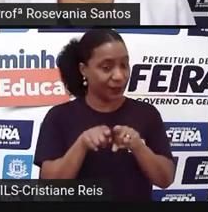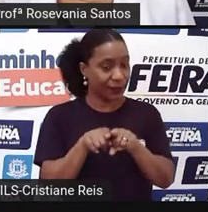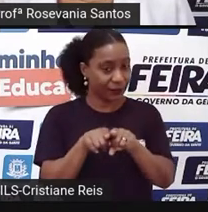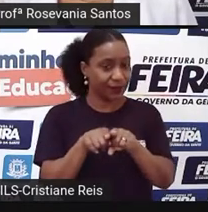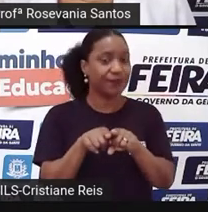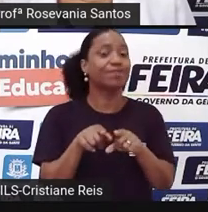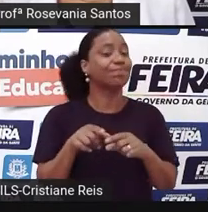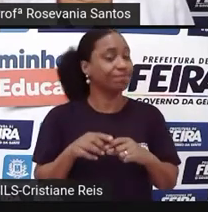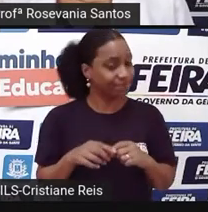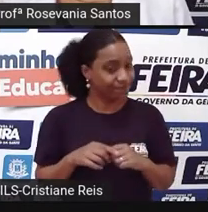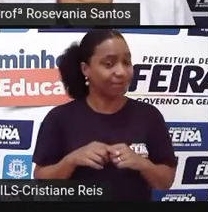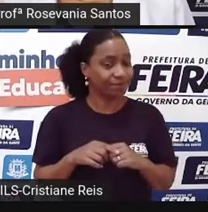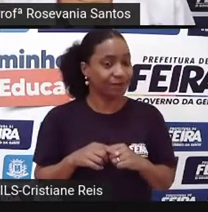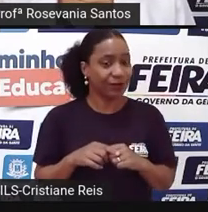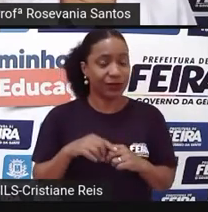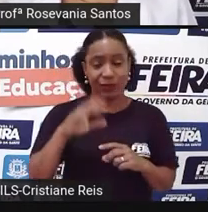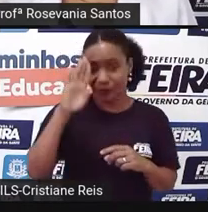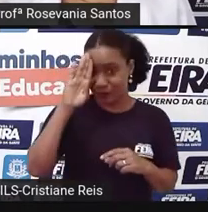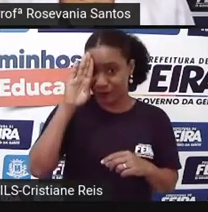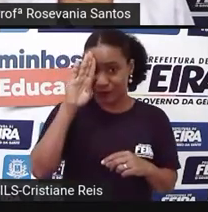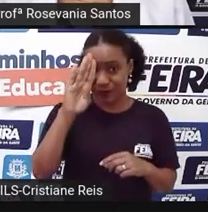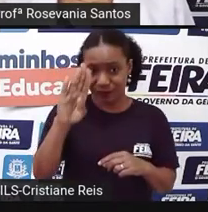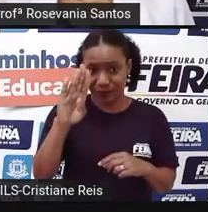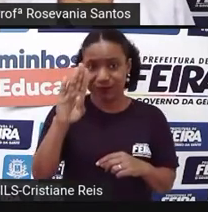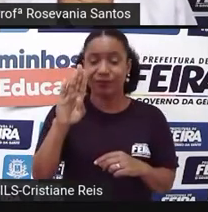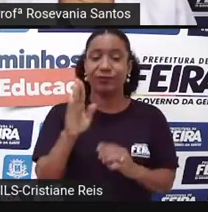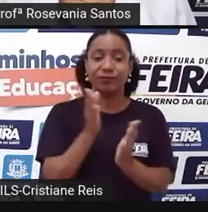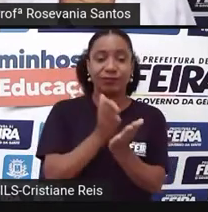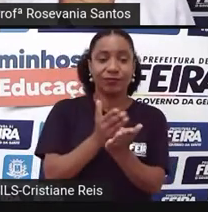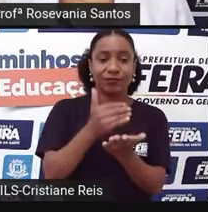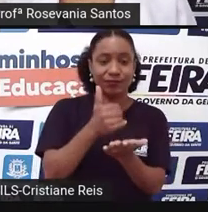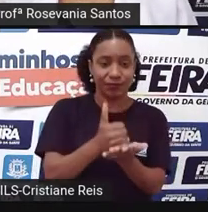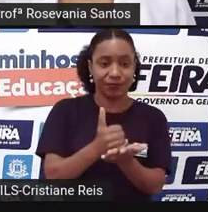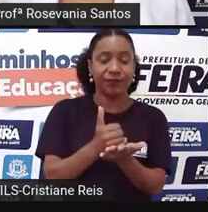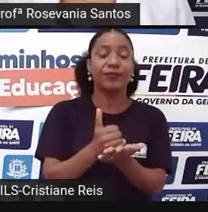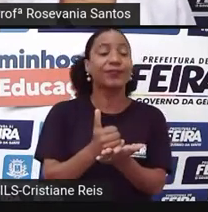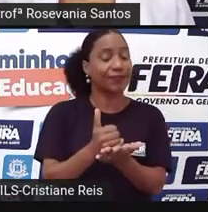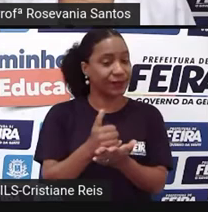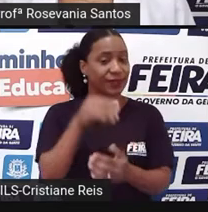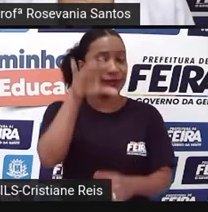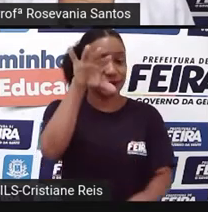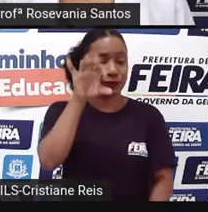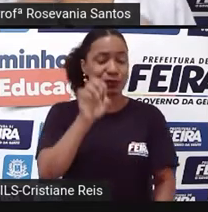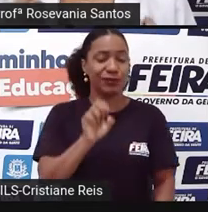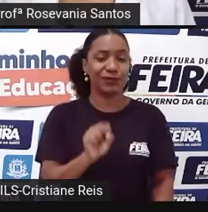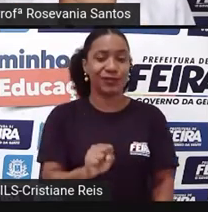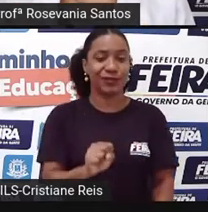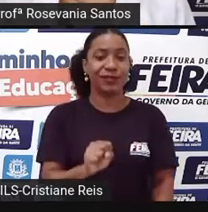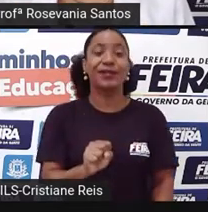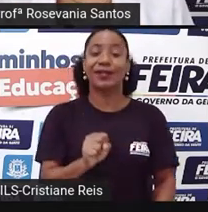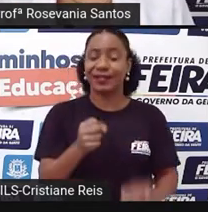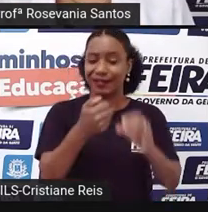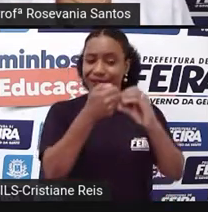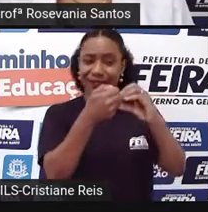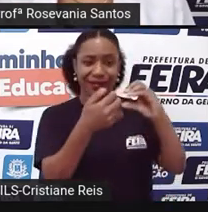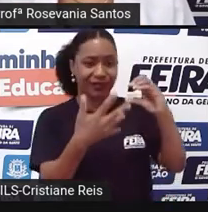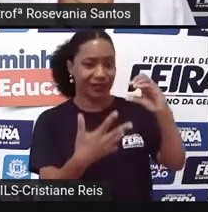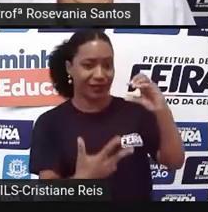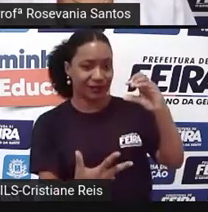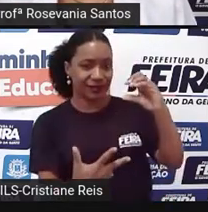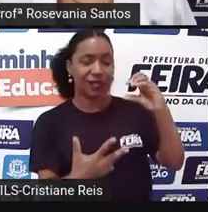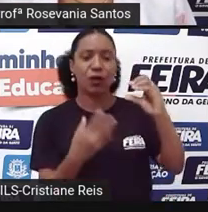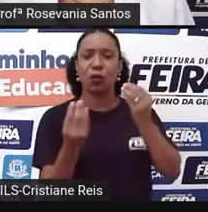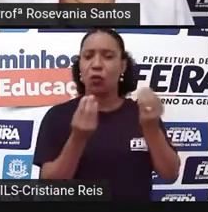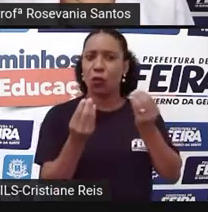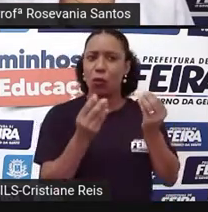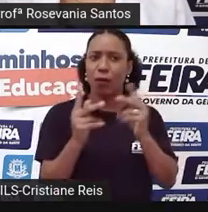Além também, como, principalmente, como é o caso, né, da região Centro-Sul, também características econômicas semelhantes, o